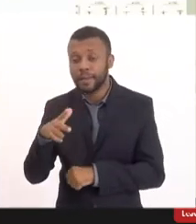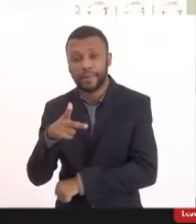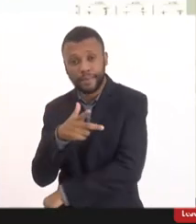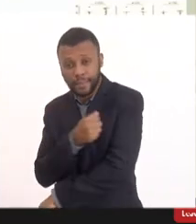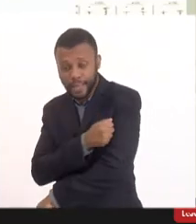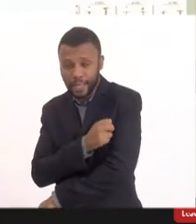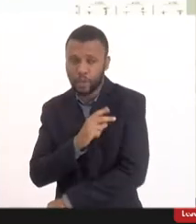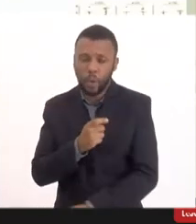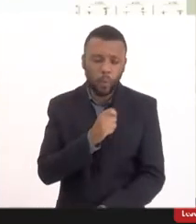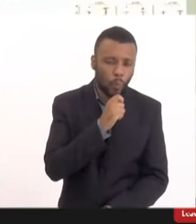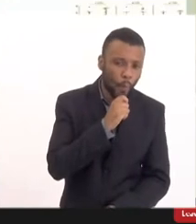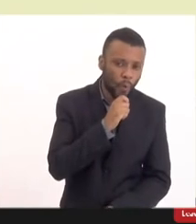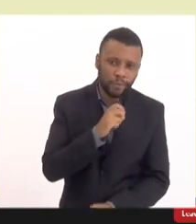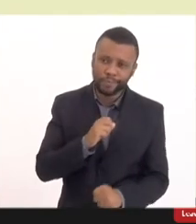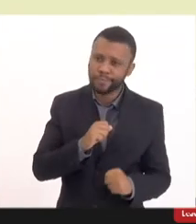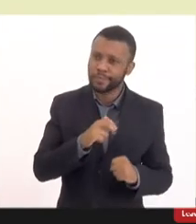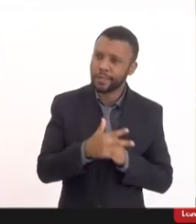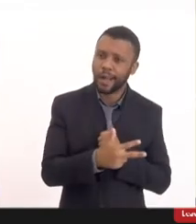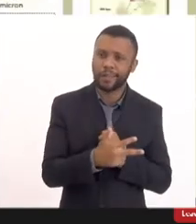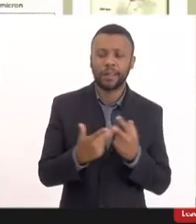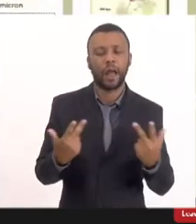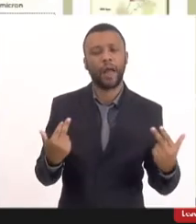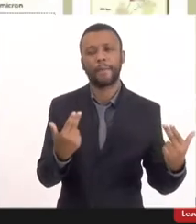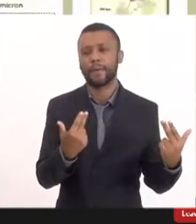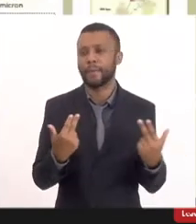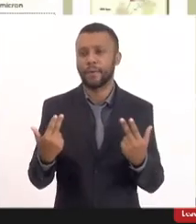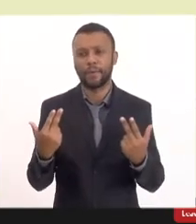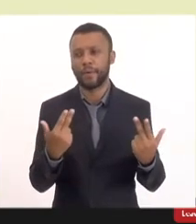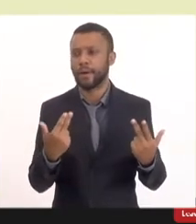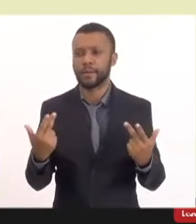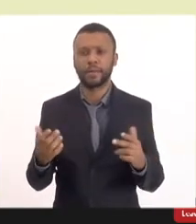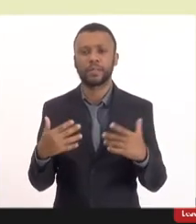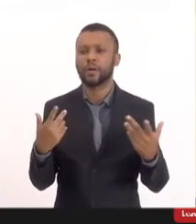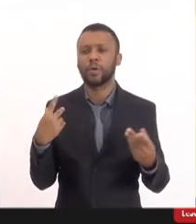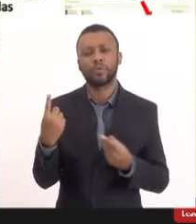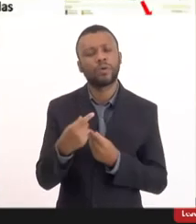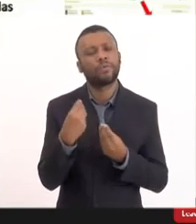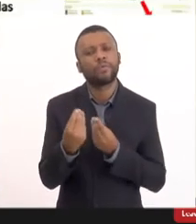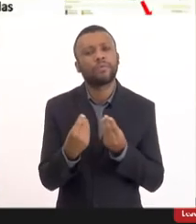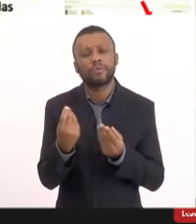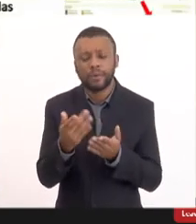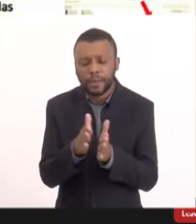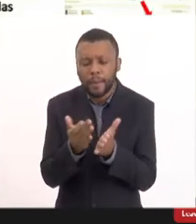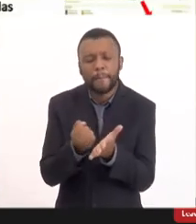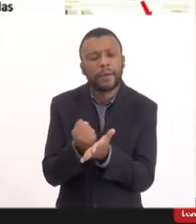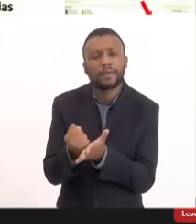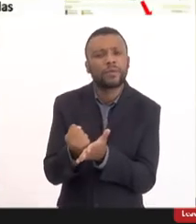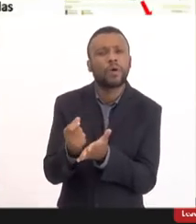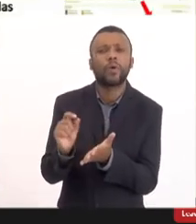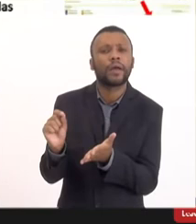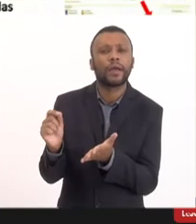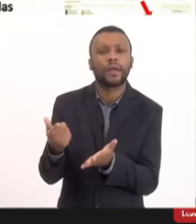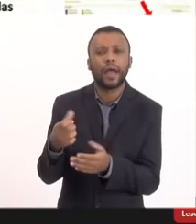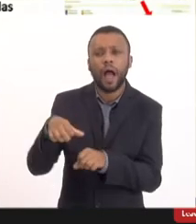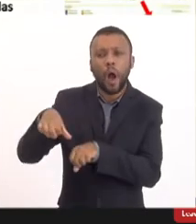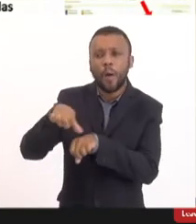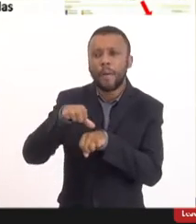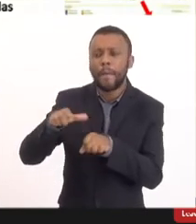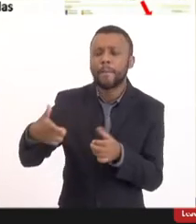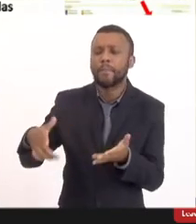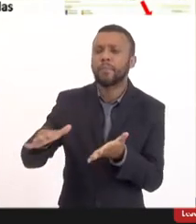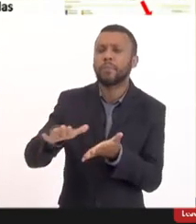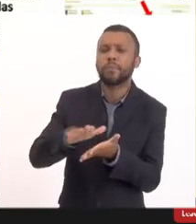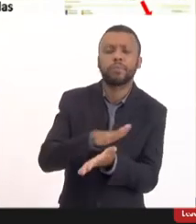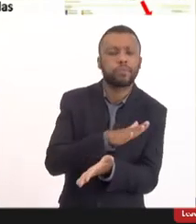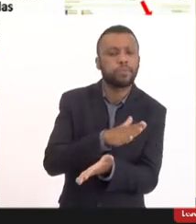coisa carrega vírus do mesmo jeito então nós estamos dizendo o que? que passaporte é esse? a Ômicron vem aqui destrói tudo faz